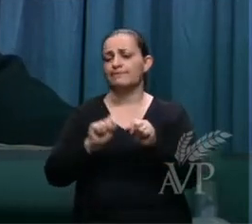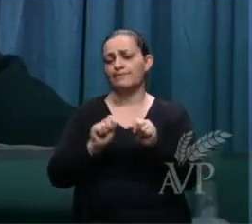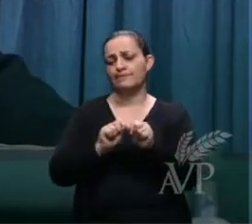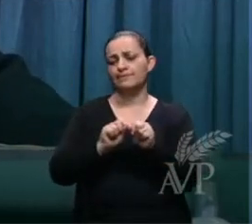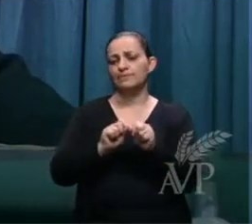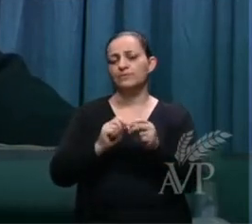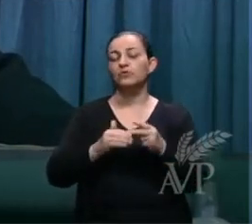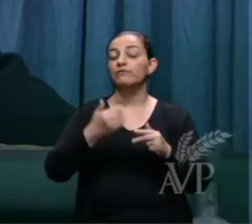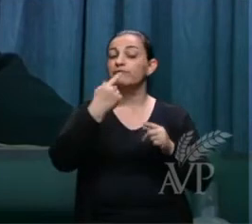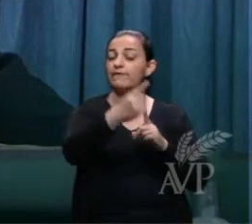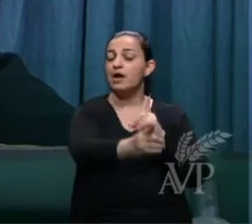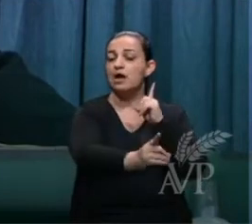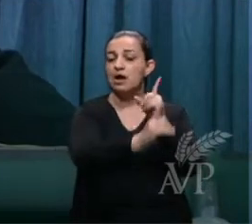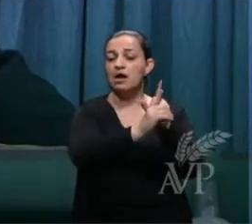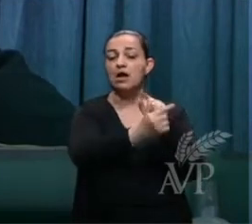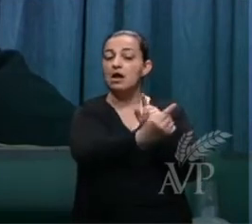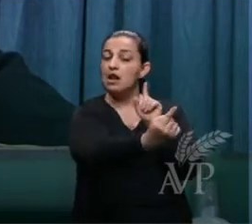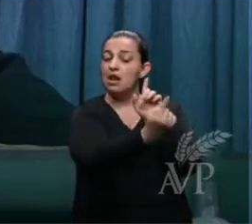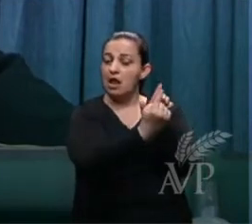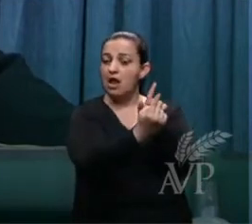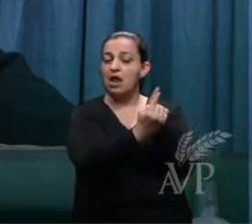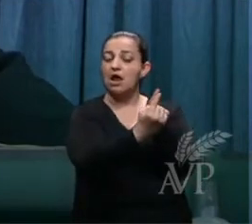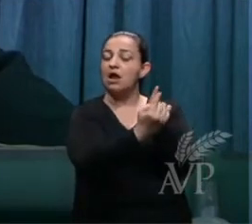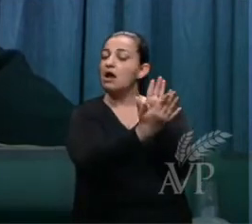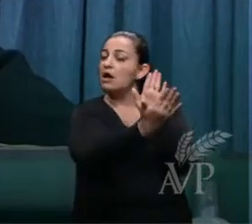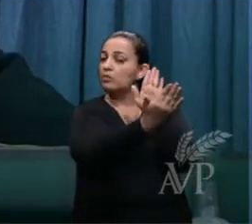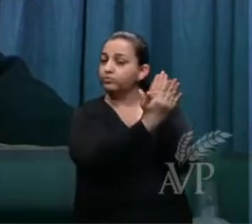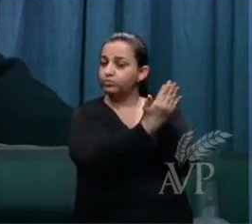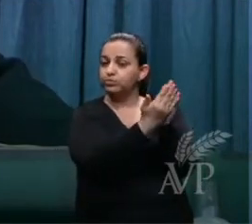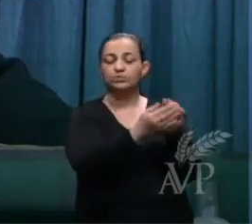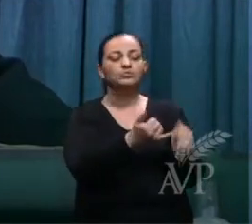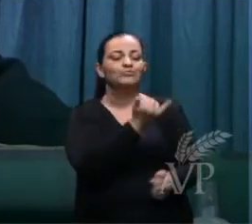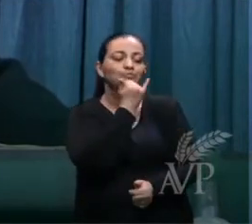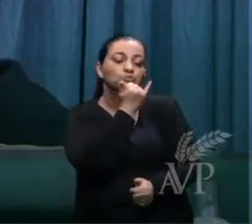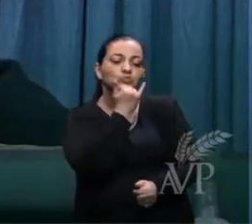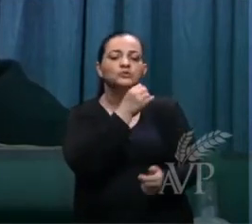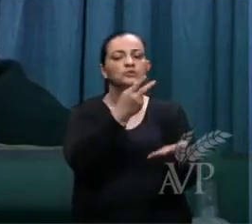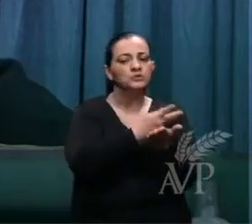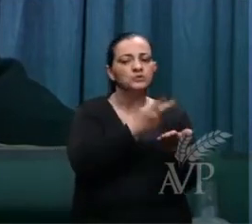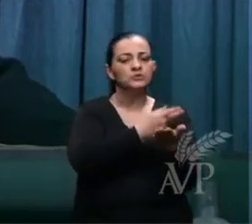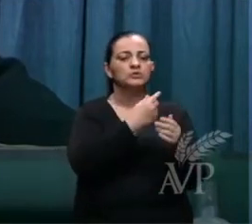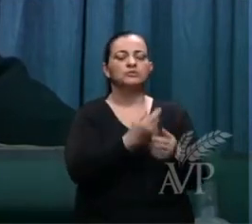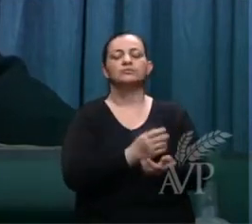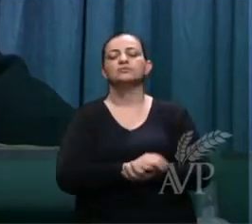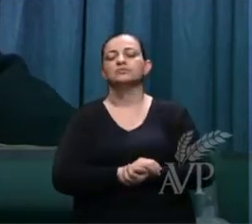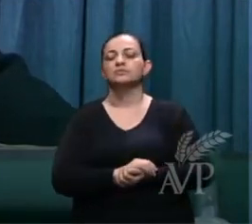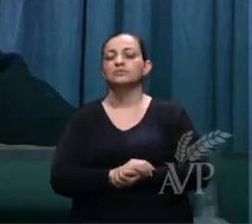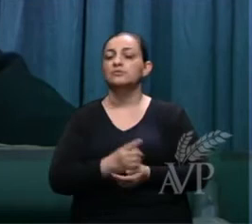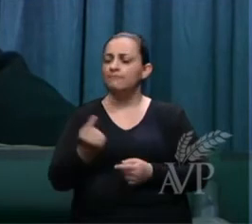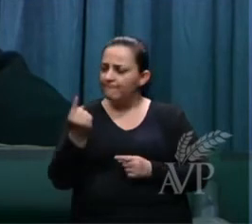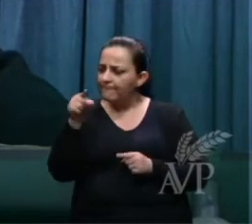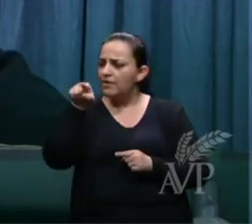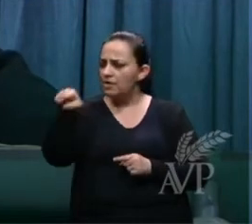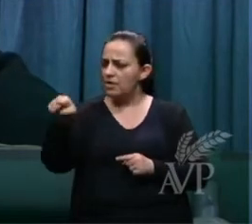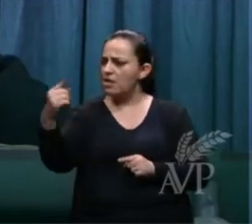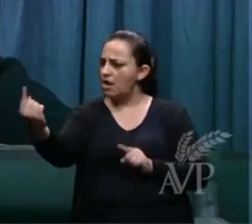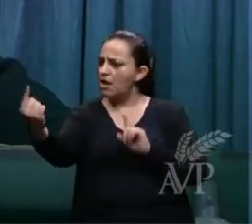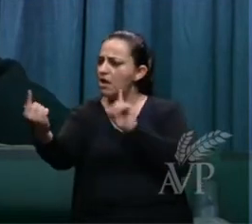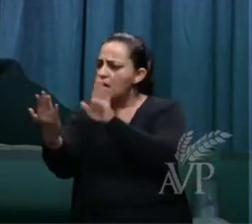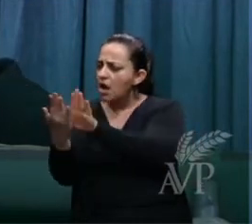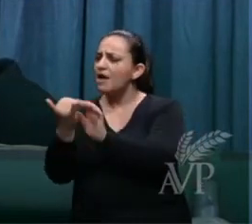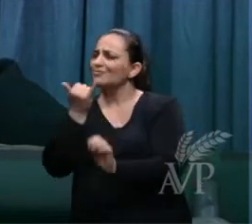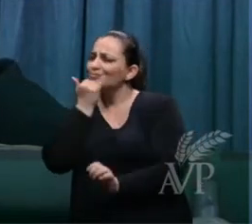vai lá e peça perdão vai lá e peça